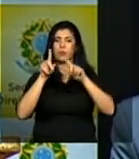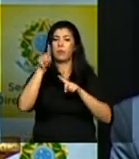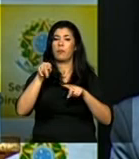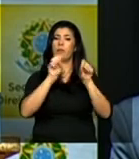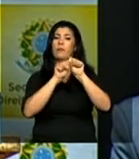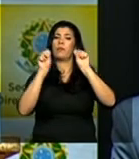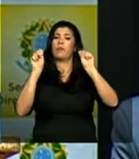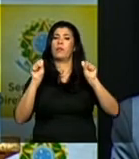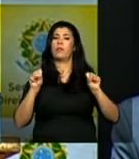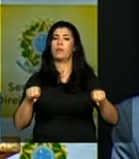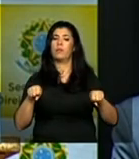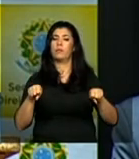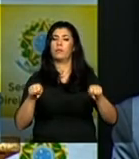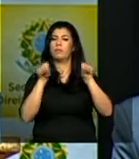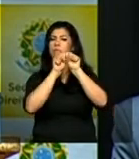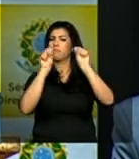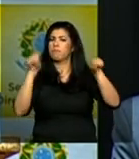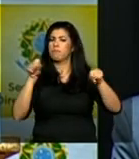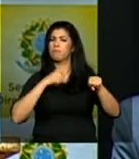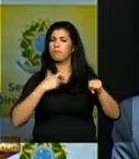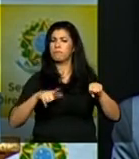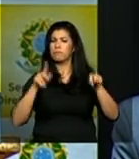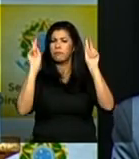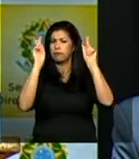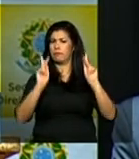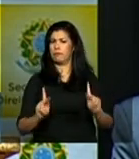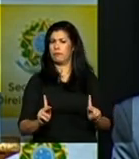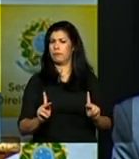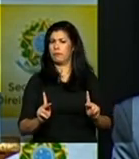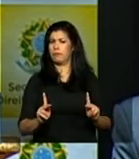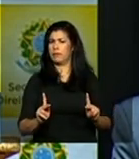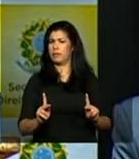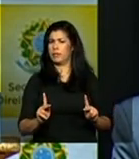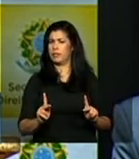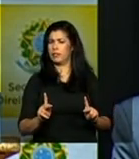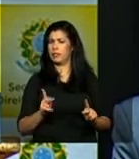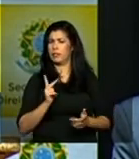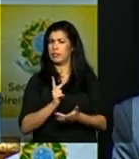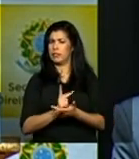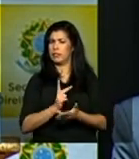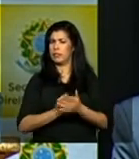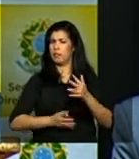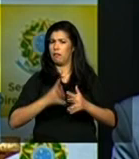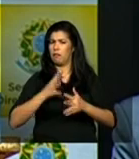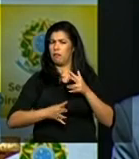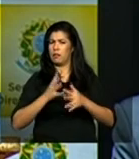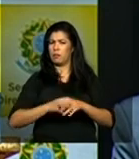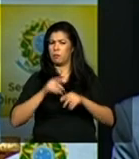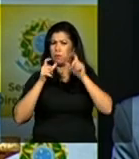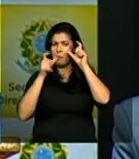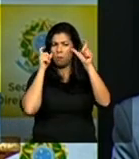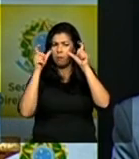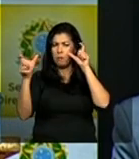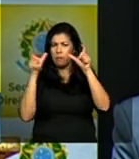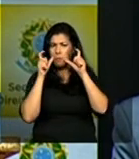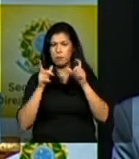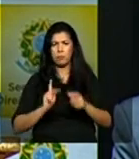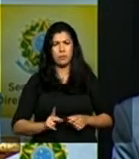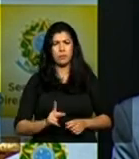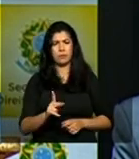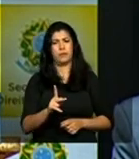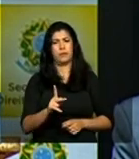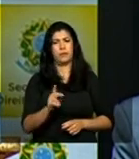aonde não há paz há conflitos de interesses permanentes e